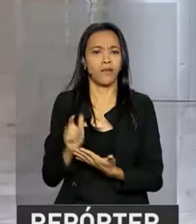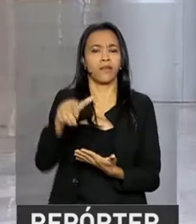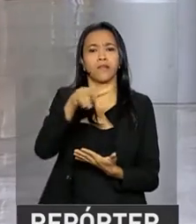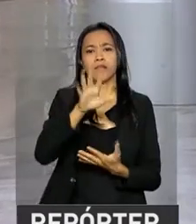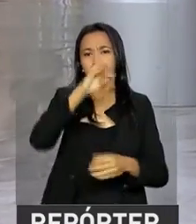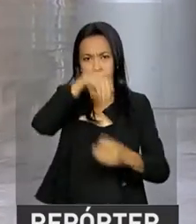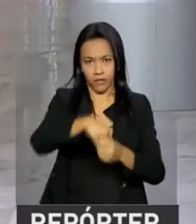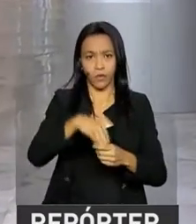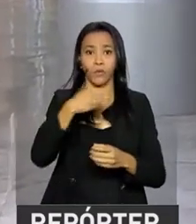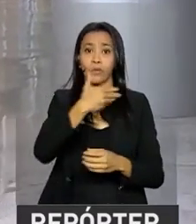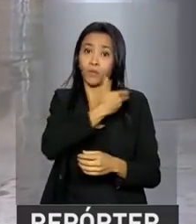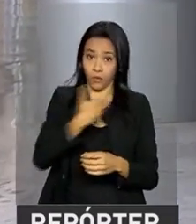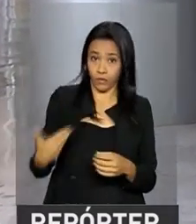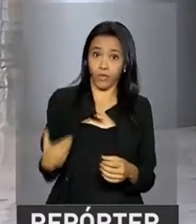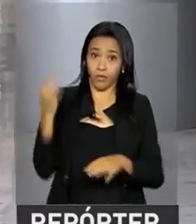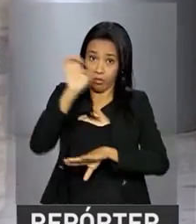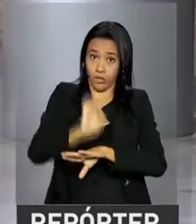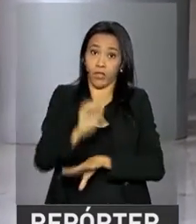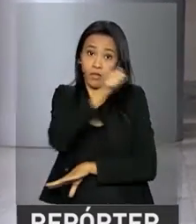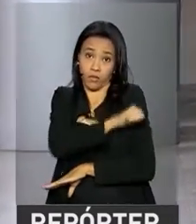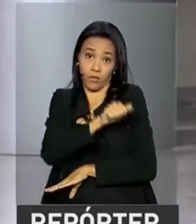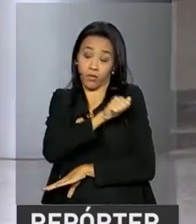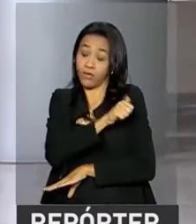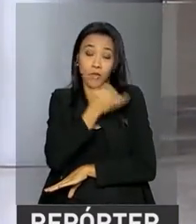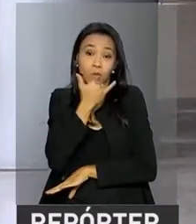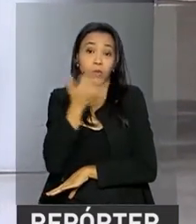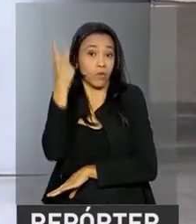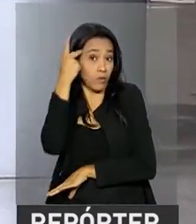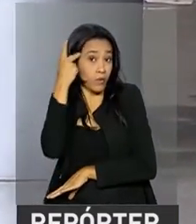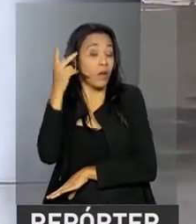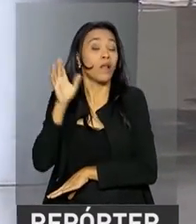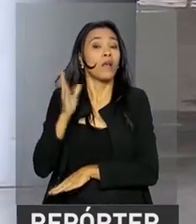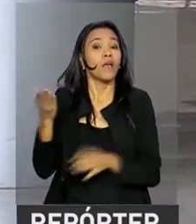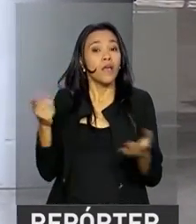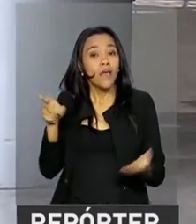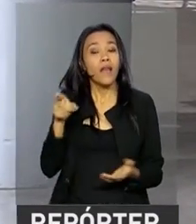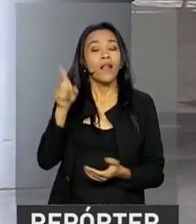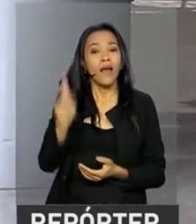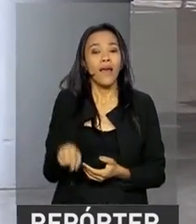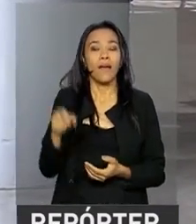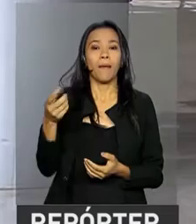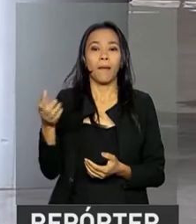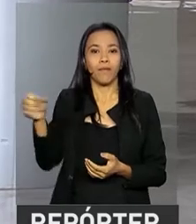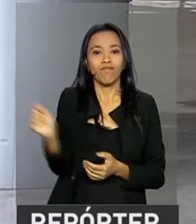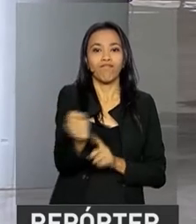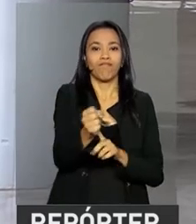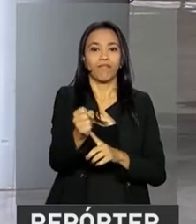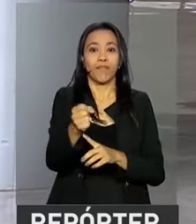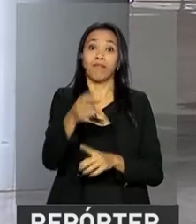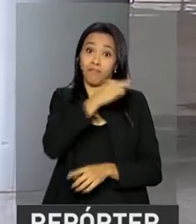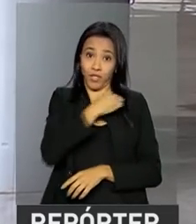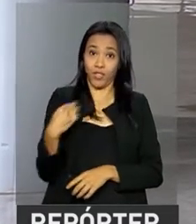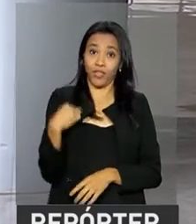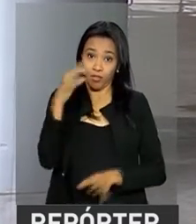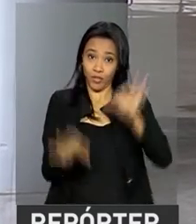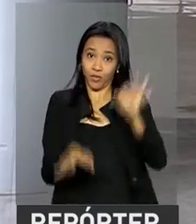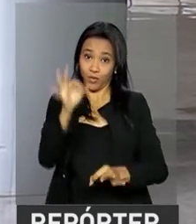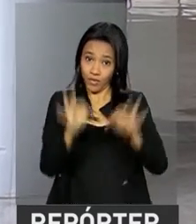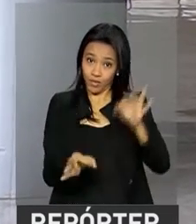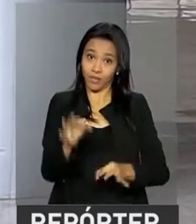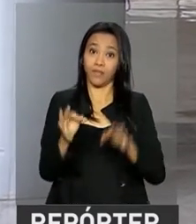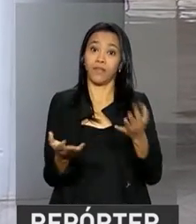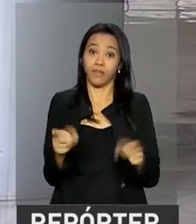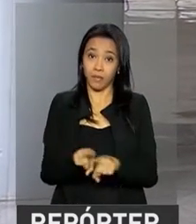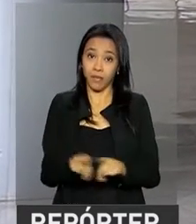estado de São Paulo e, mais recentemente, também atuou como ministro da justiça do governo federal, agora no mandato do presidente Michel Temer.